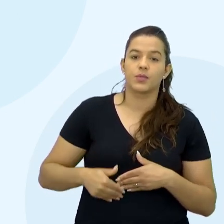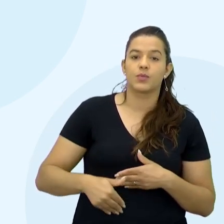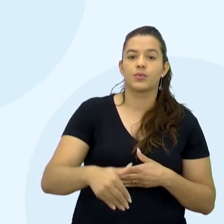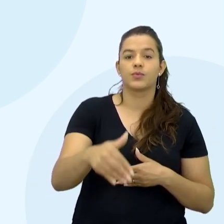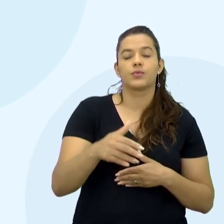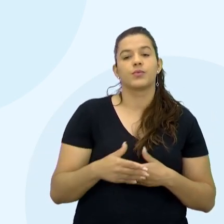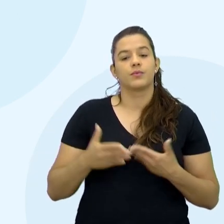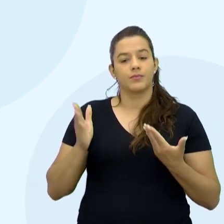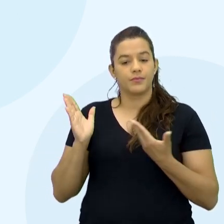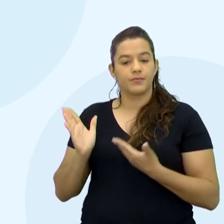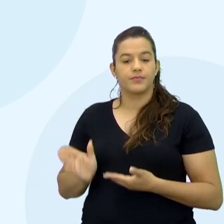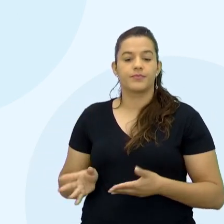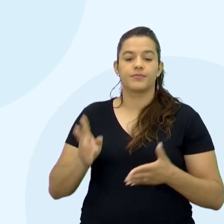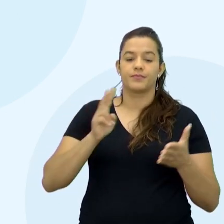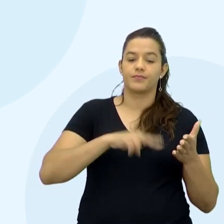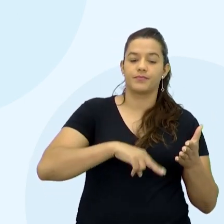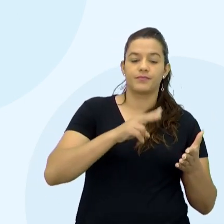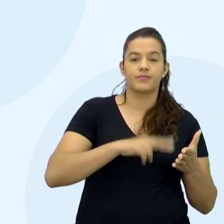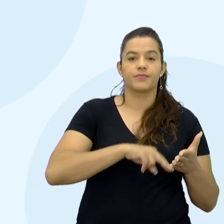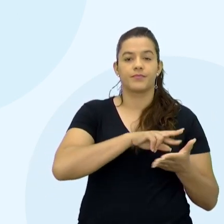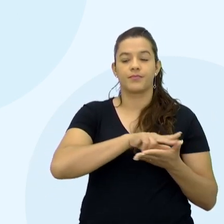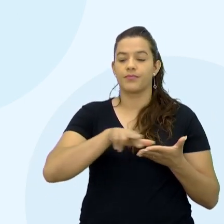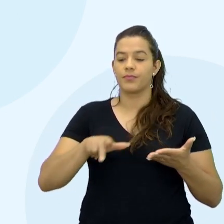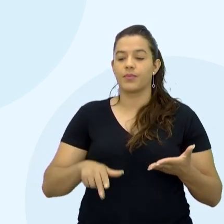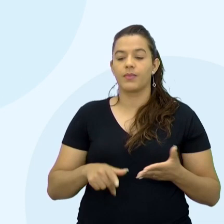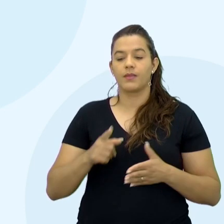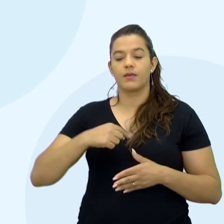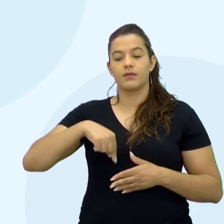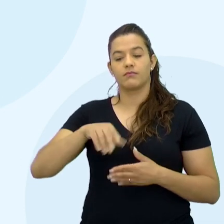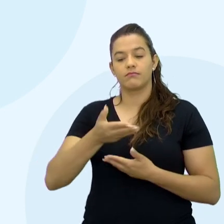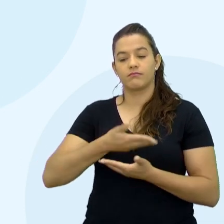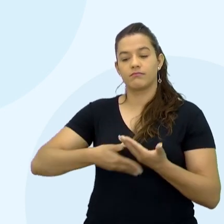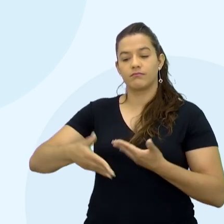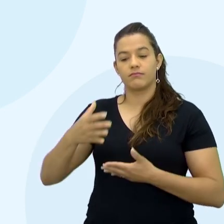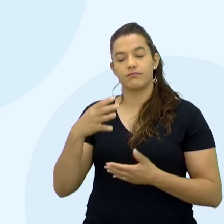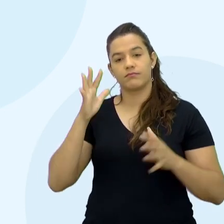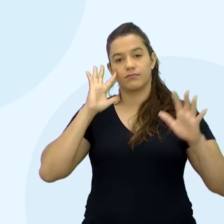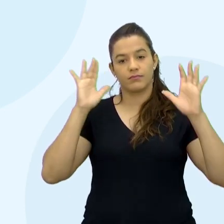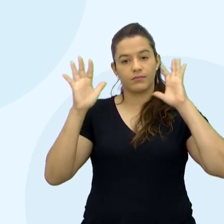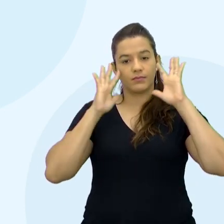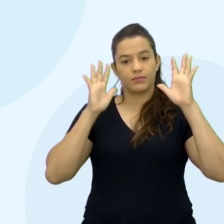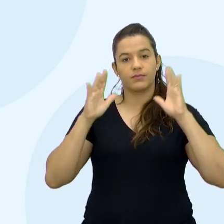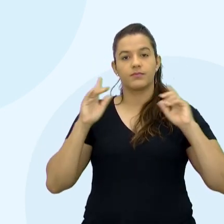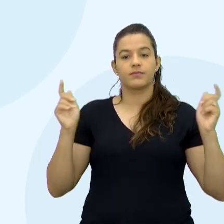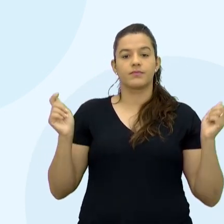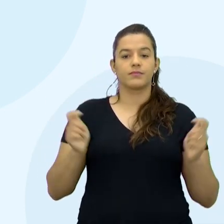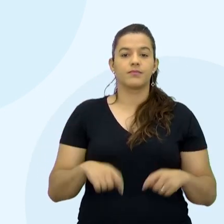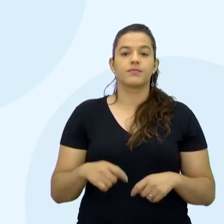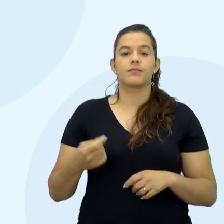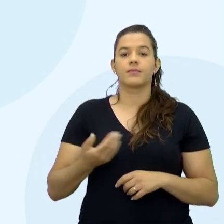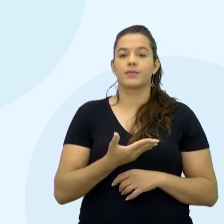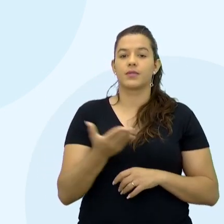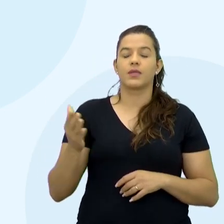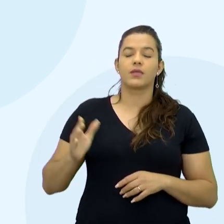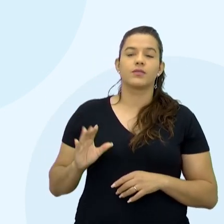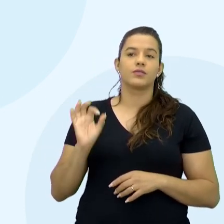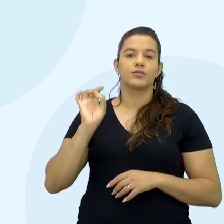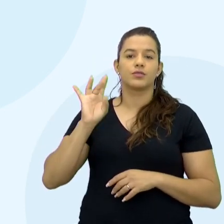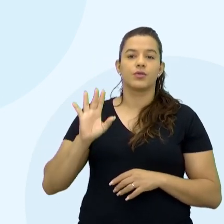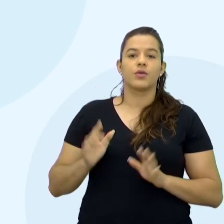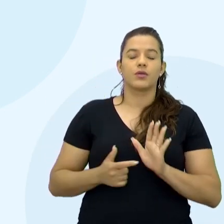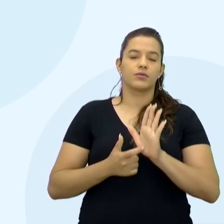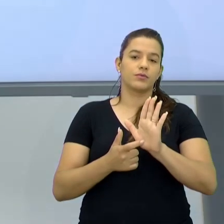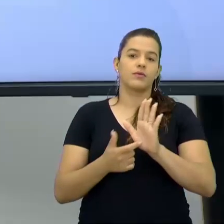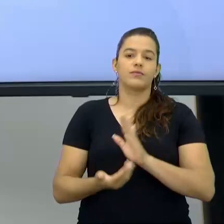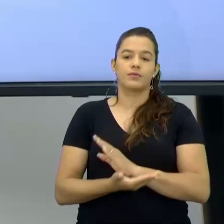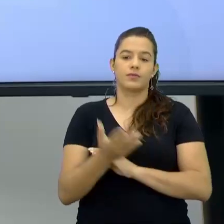aí São essas A leitura E trazer essa sensibilização Da reflexão Que a gente Põe uma sementinha aqui Para que vocês